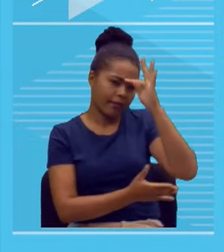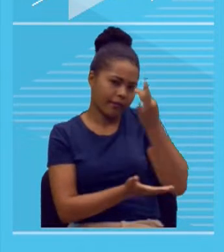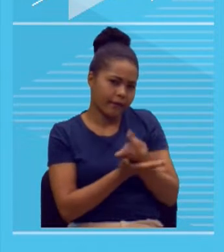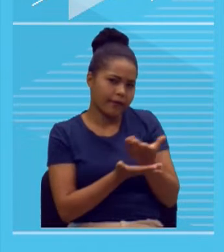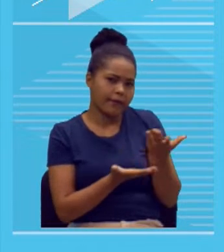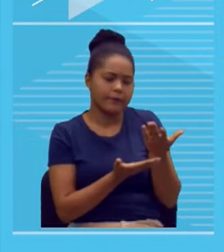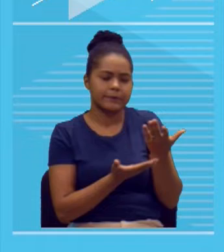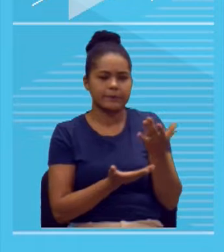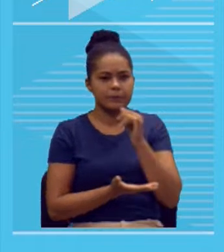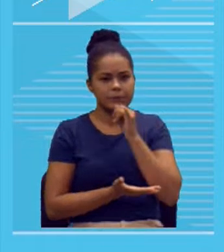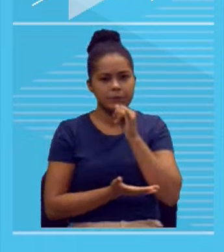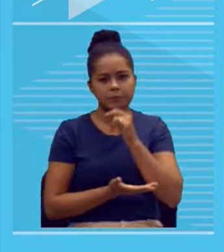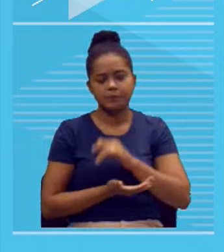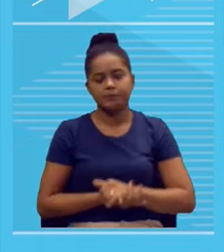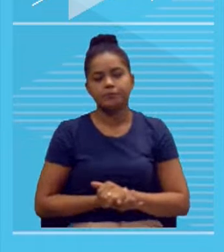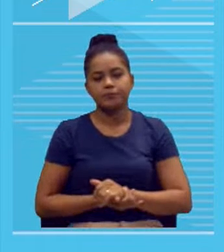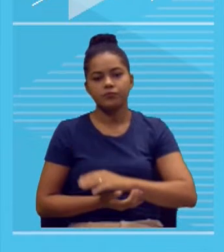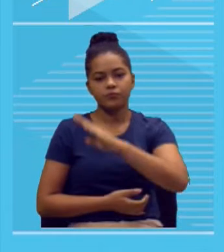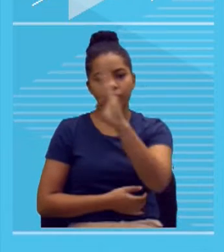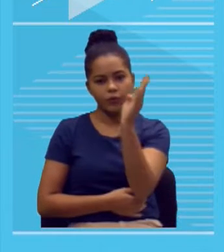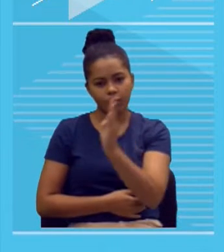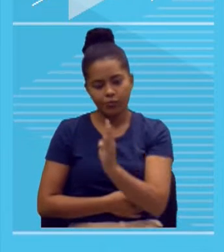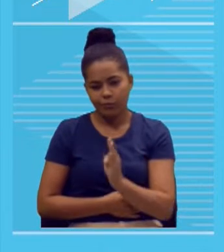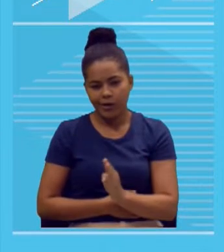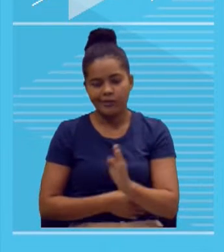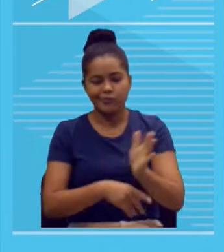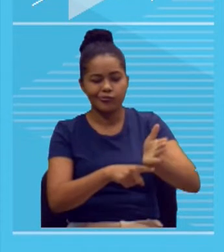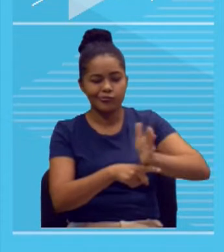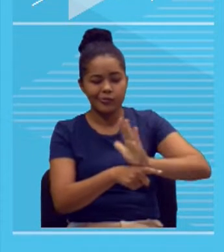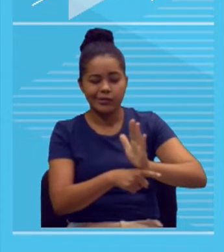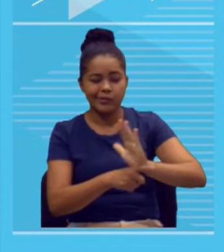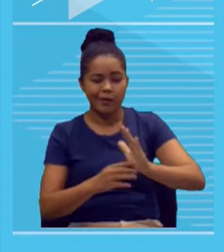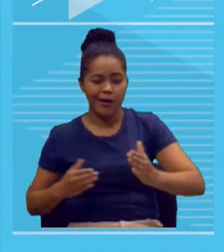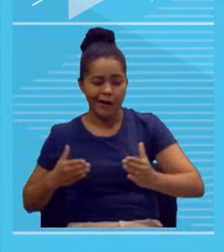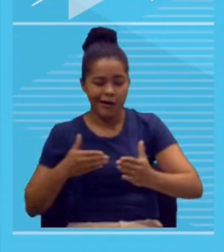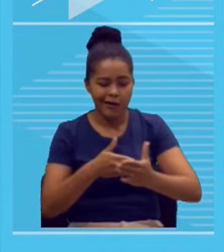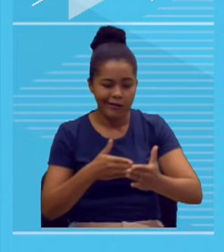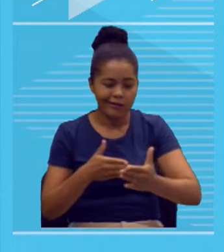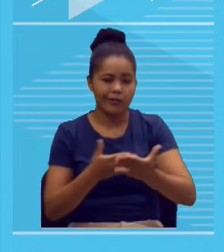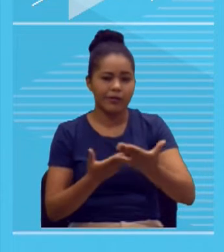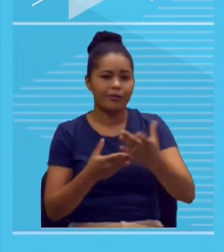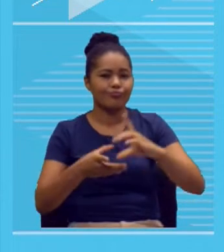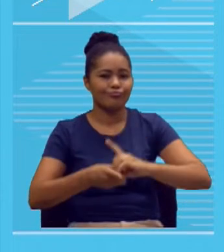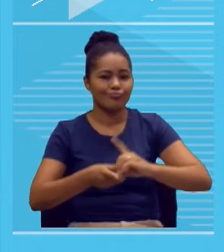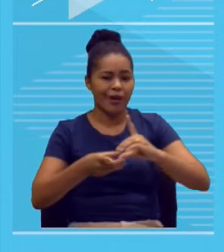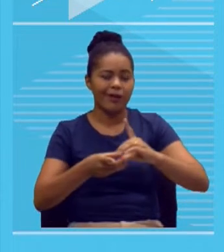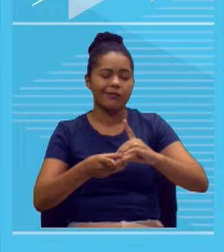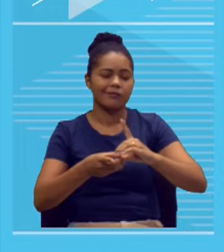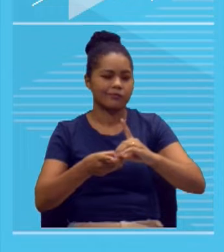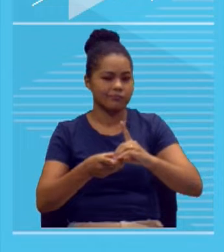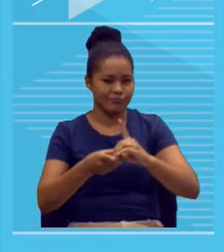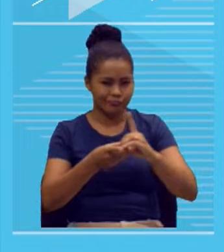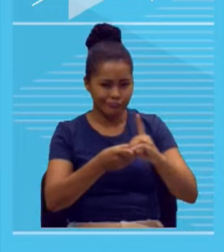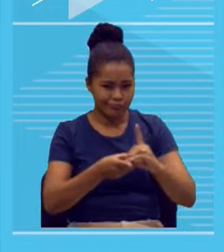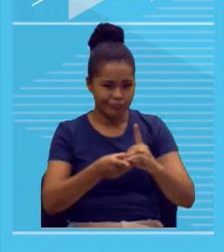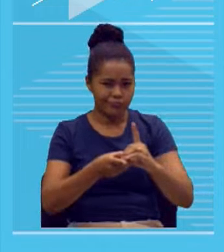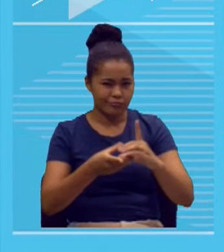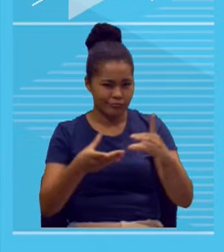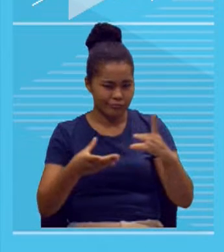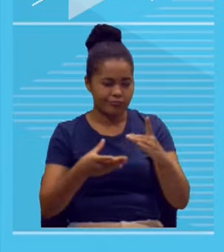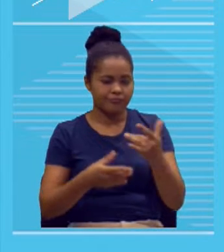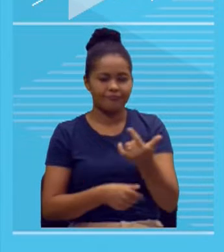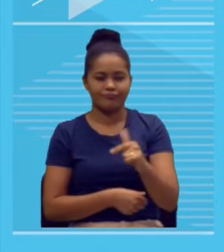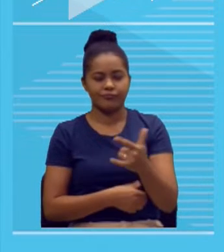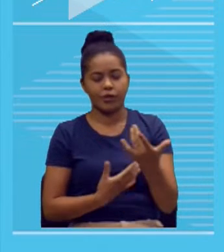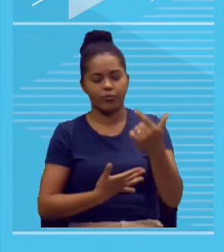no Brasil, o acesso ao cinema não é democrático. Por isso, por isso, por isso. Ou seja,